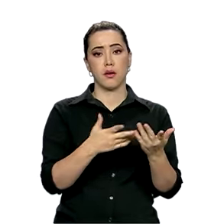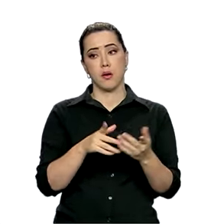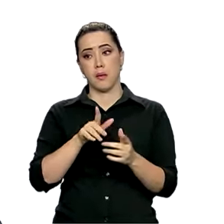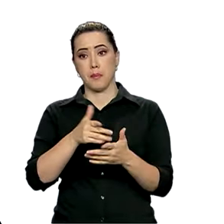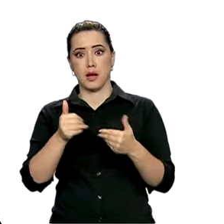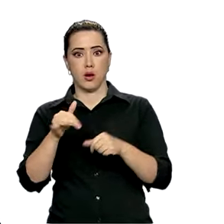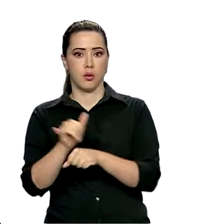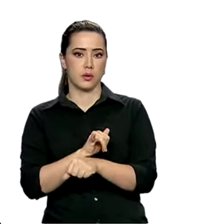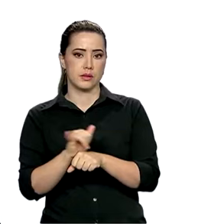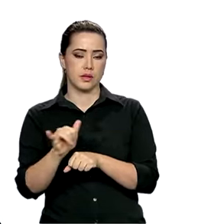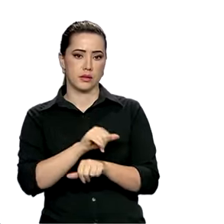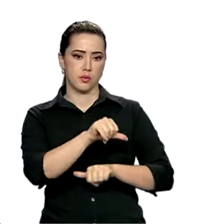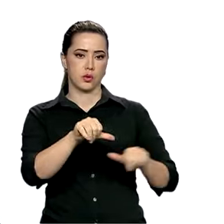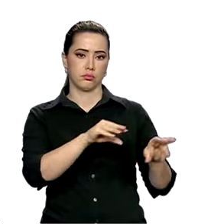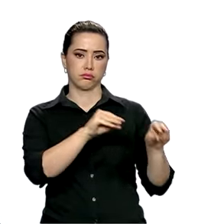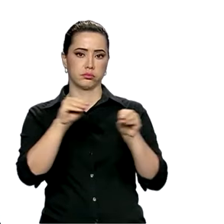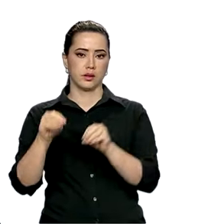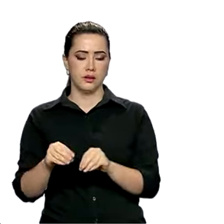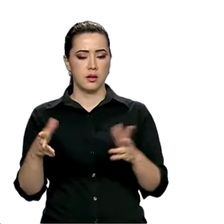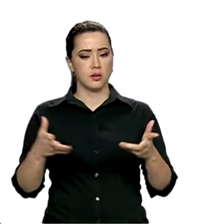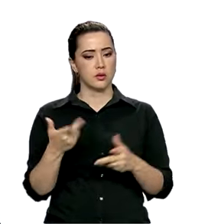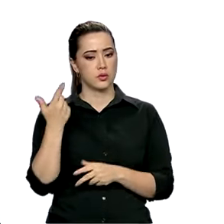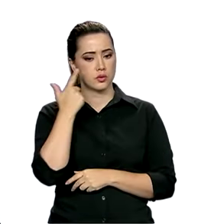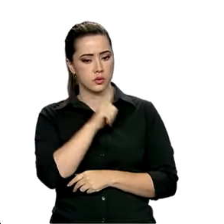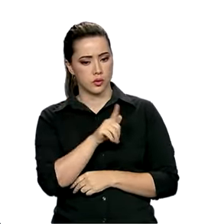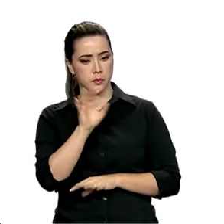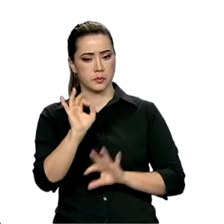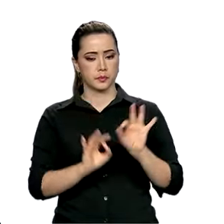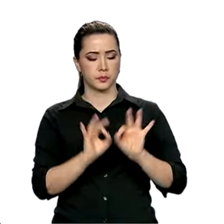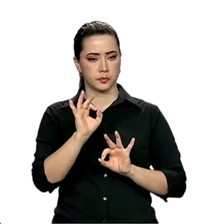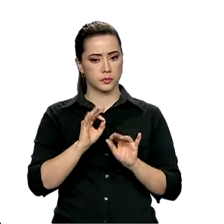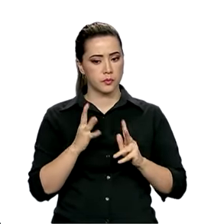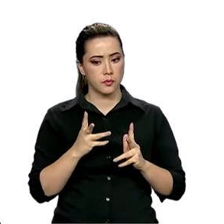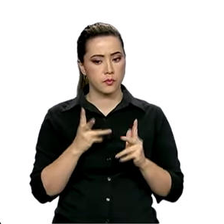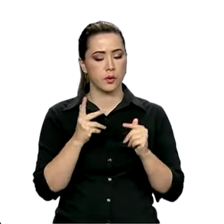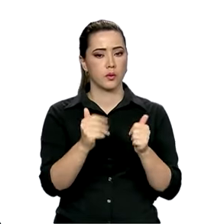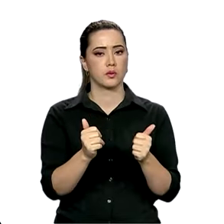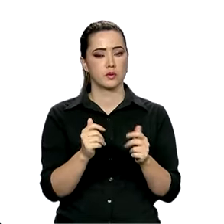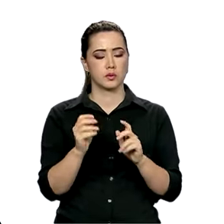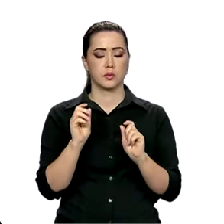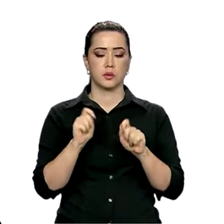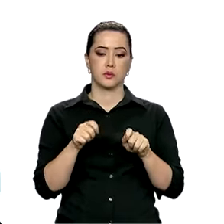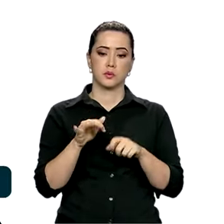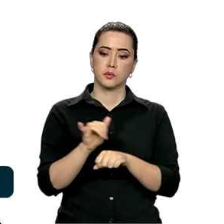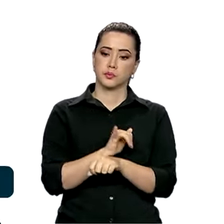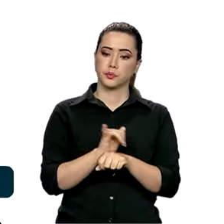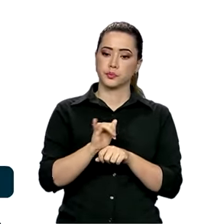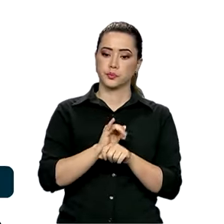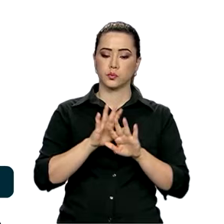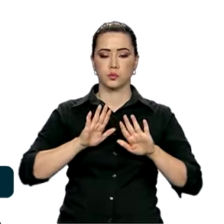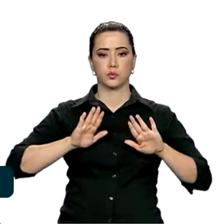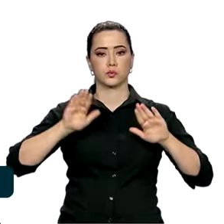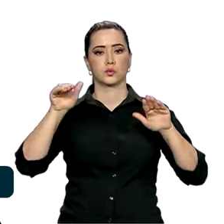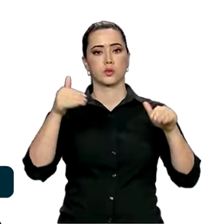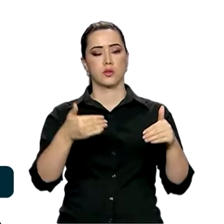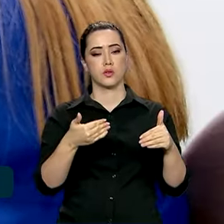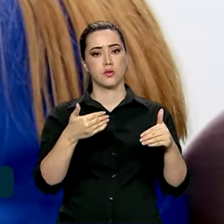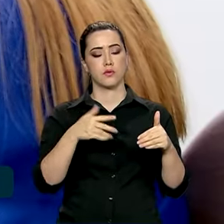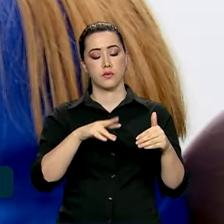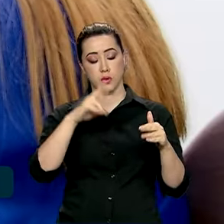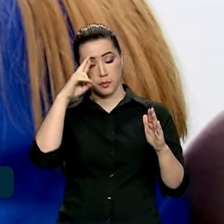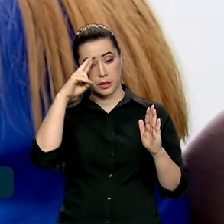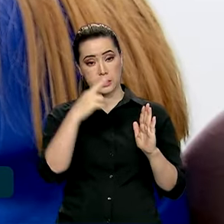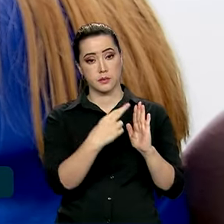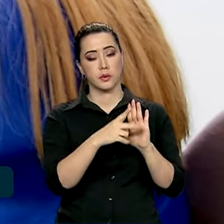mais o processo. A partir de agora, a gente consegue montar uma forma mais estratégica e direcionada para atender as legislações.